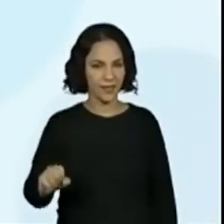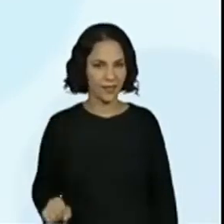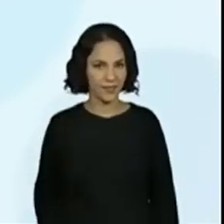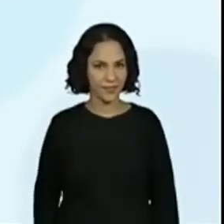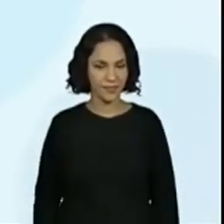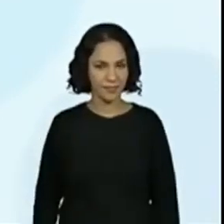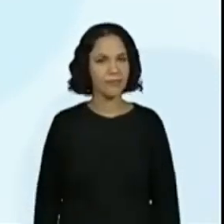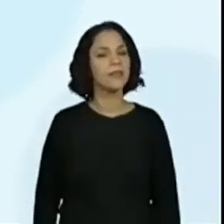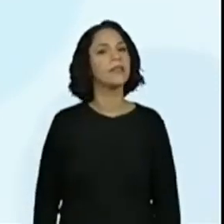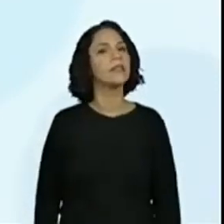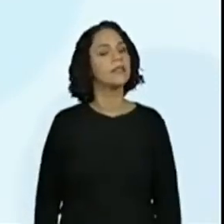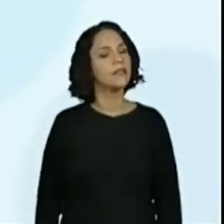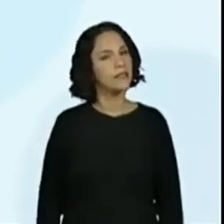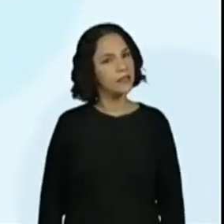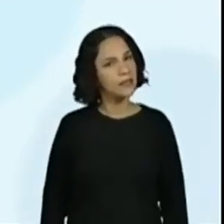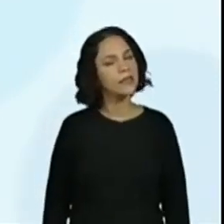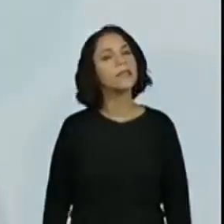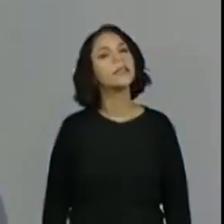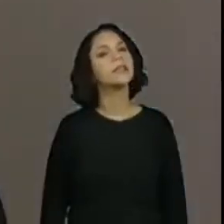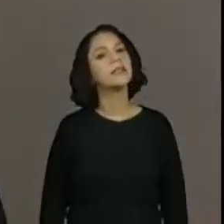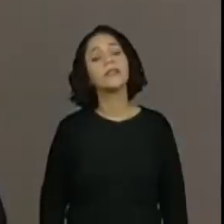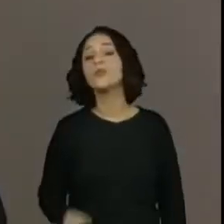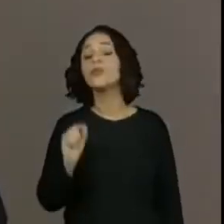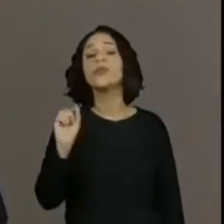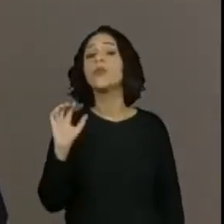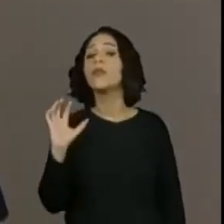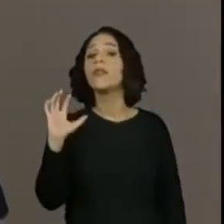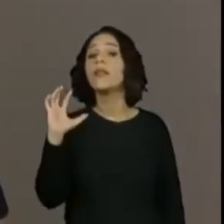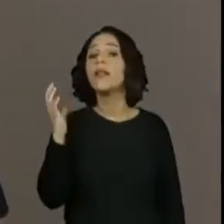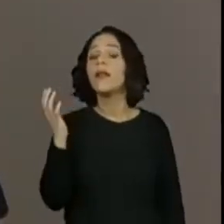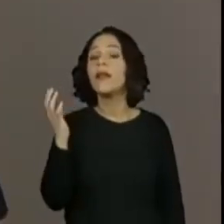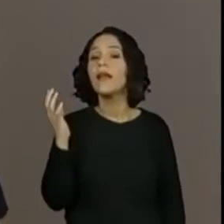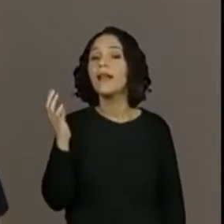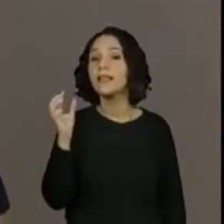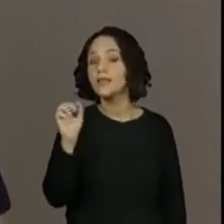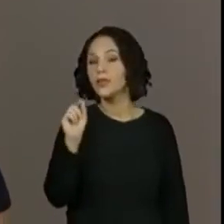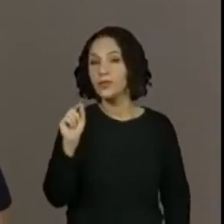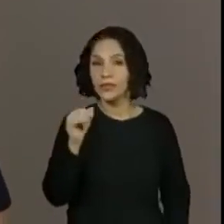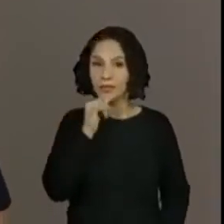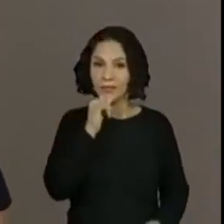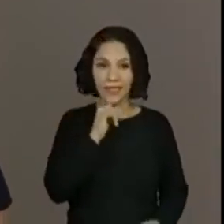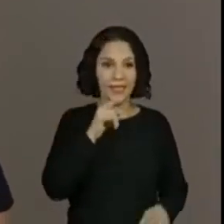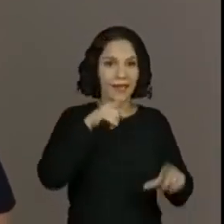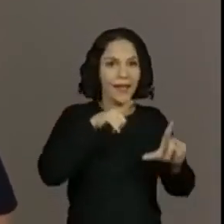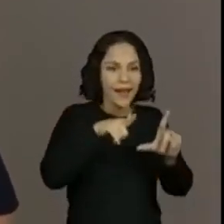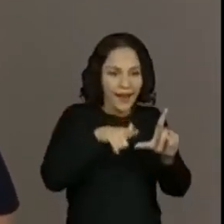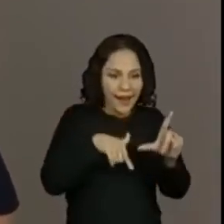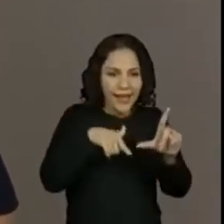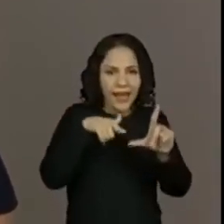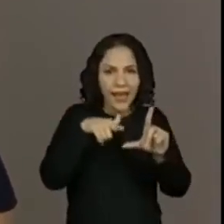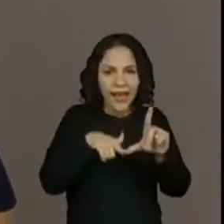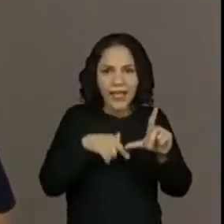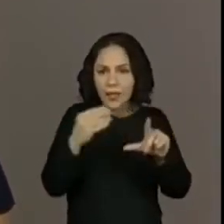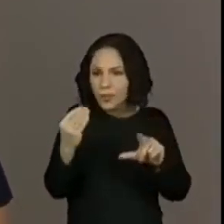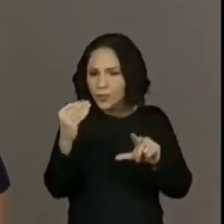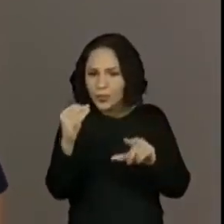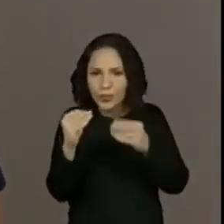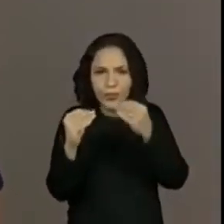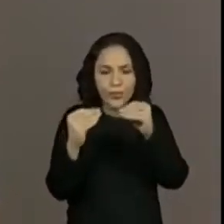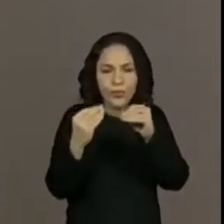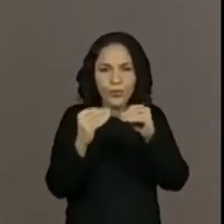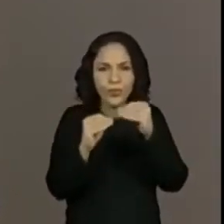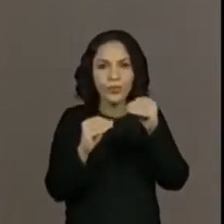para alguns deles ainda. Será que acontece de construção? Quais são as letras que eu preciso ter nesse final?